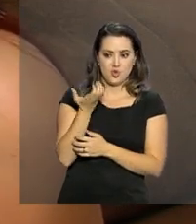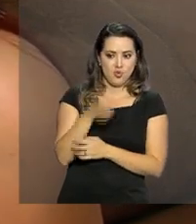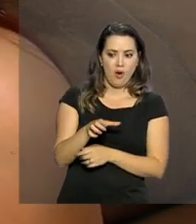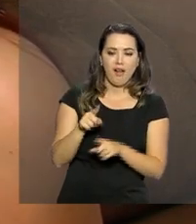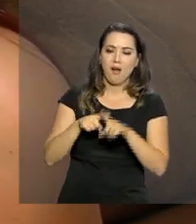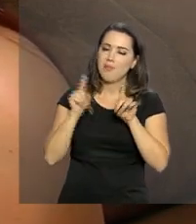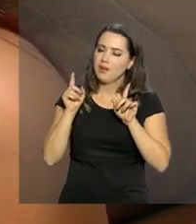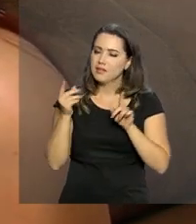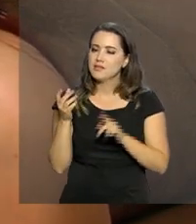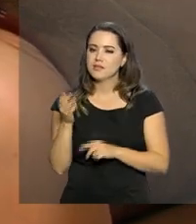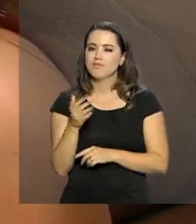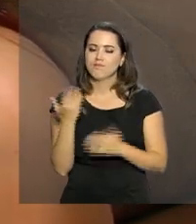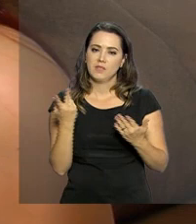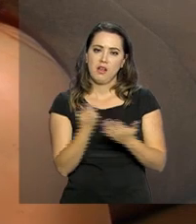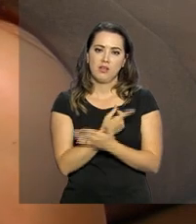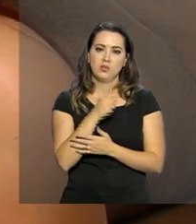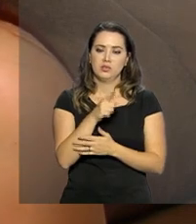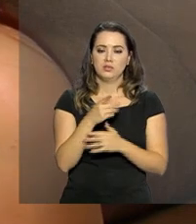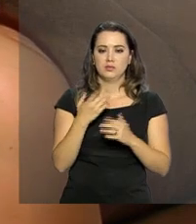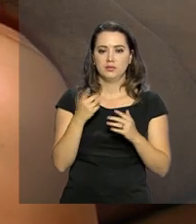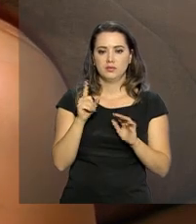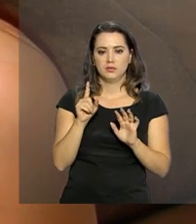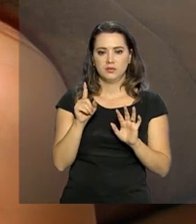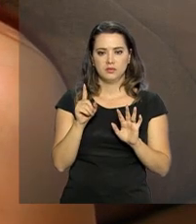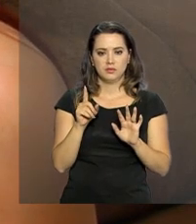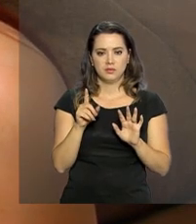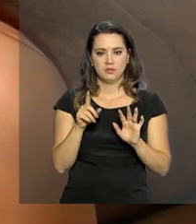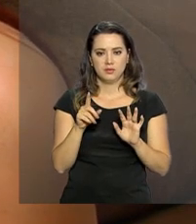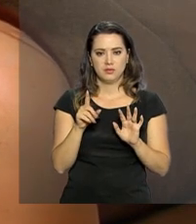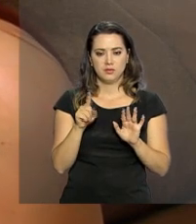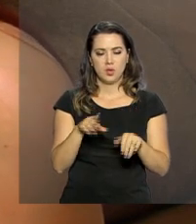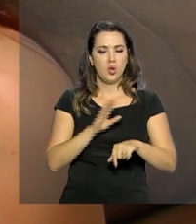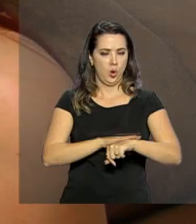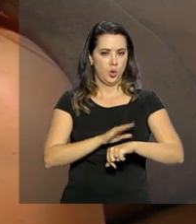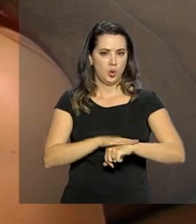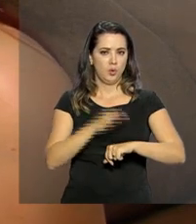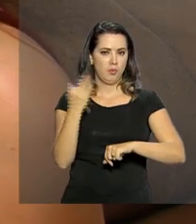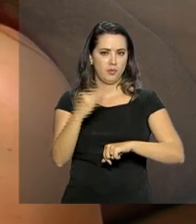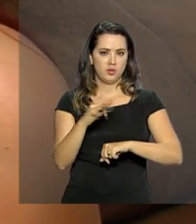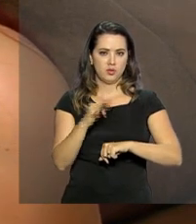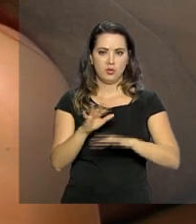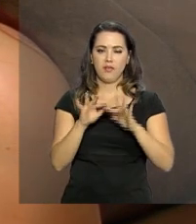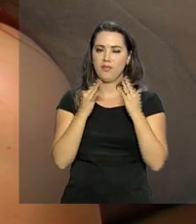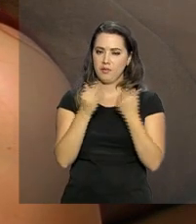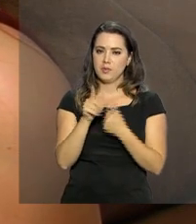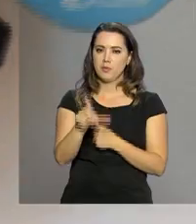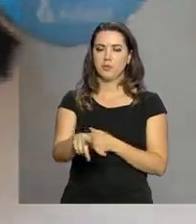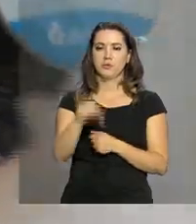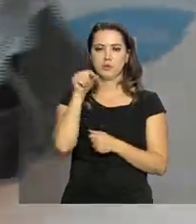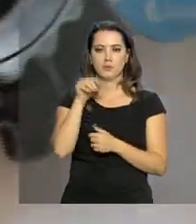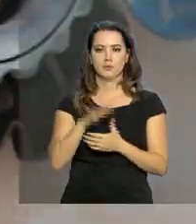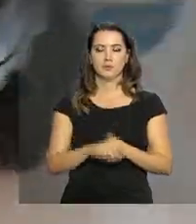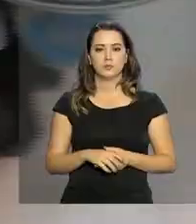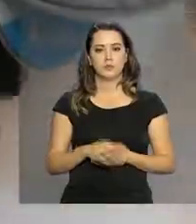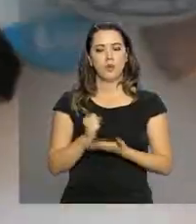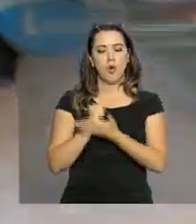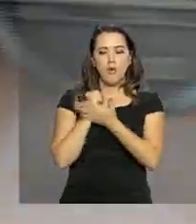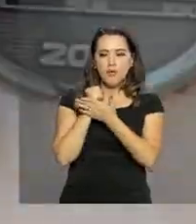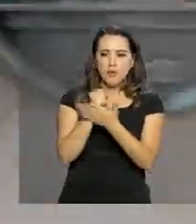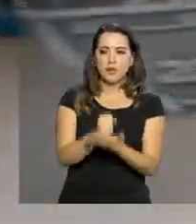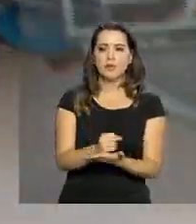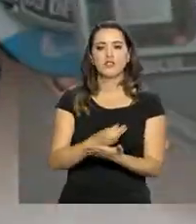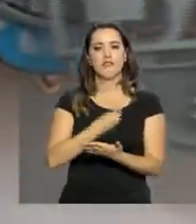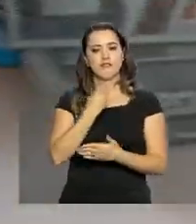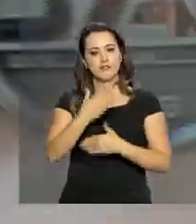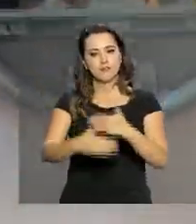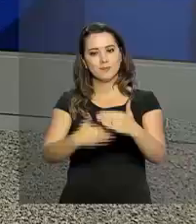diferente, mas se é assim, no momento de dor, a família pode tomar essa decisão. Seja um doador e deixa a